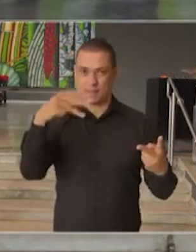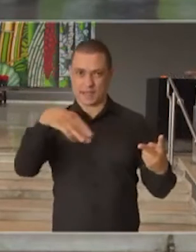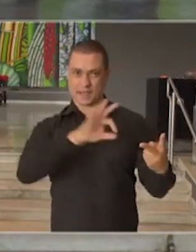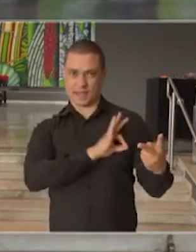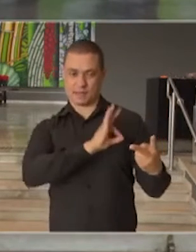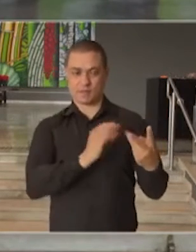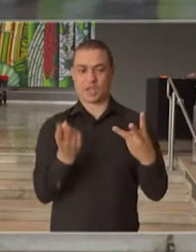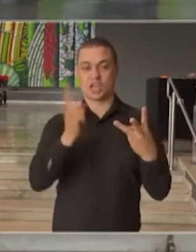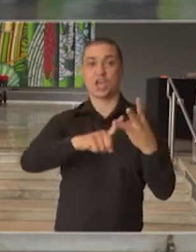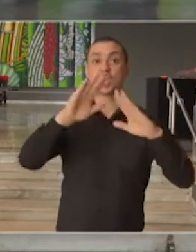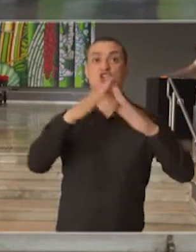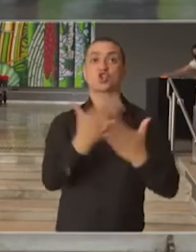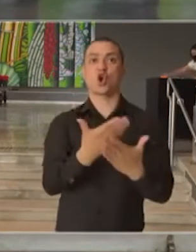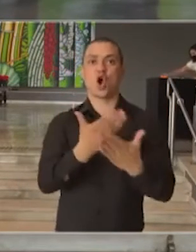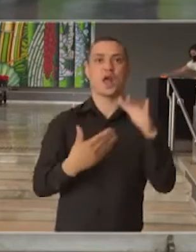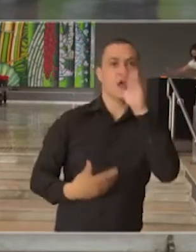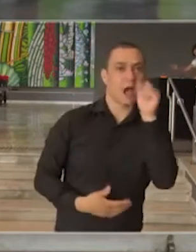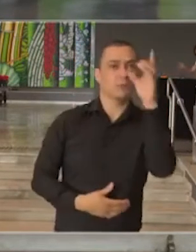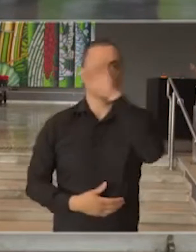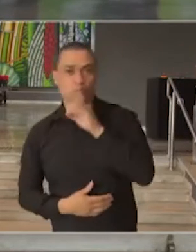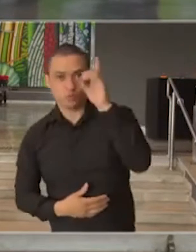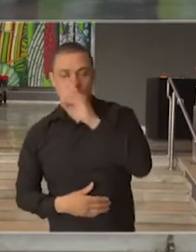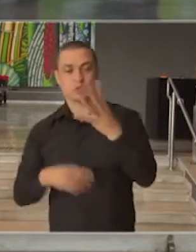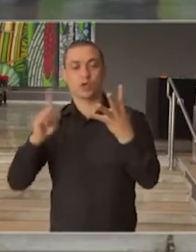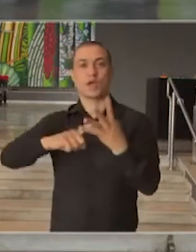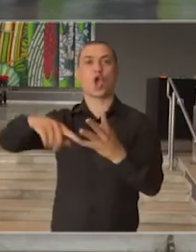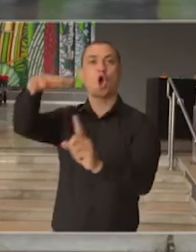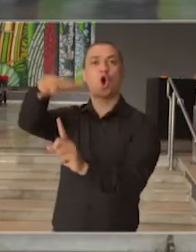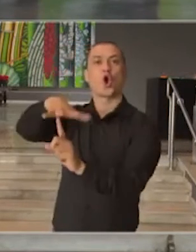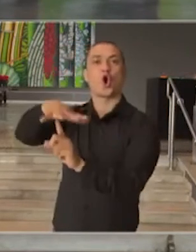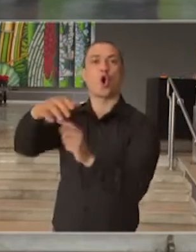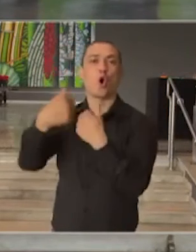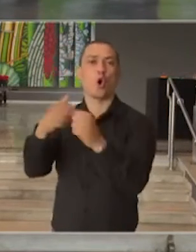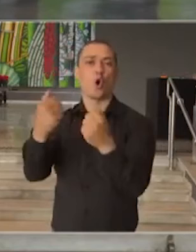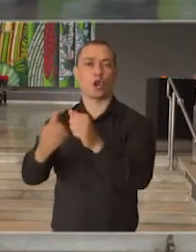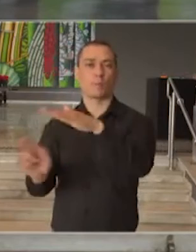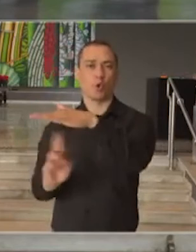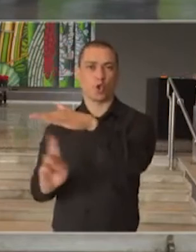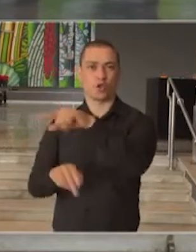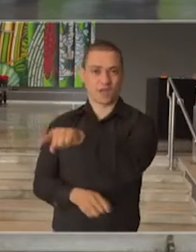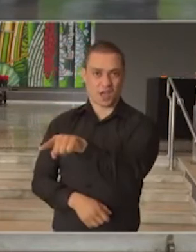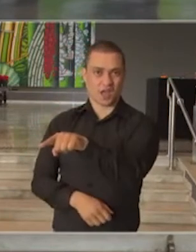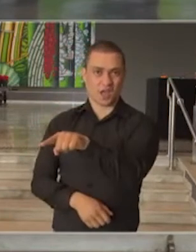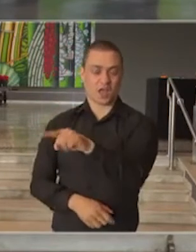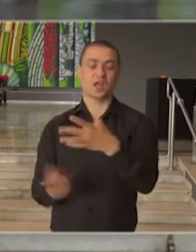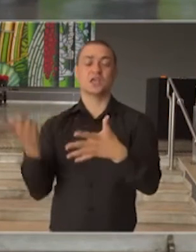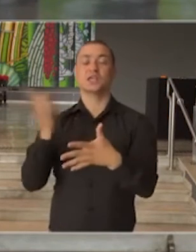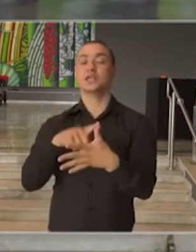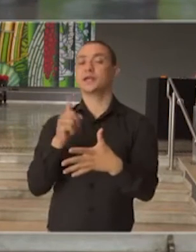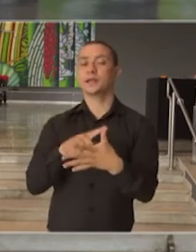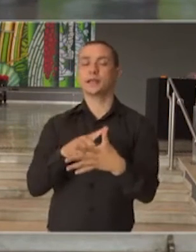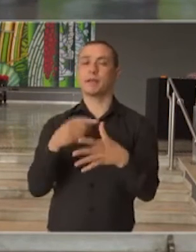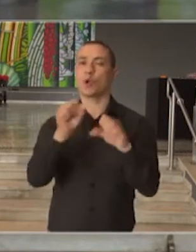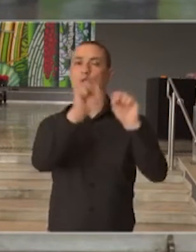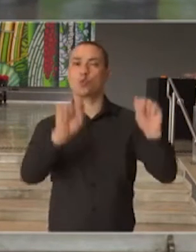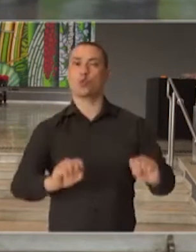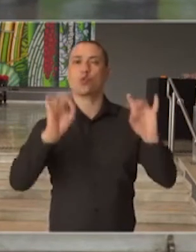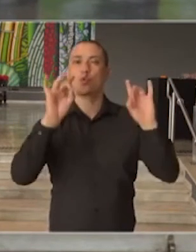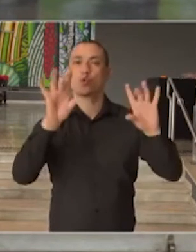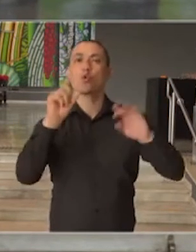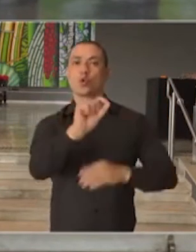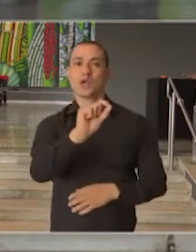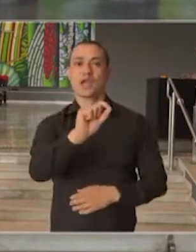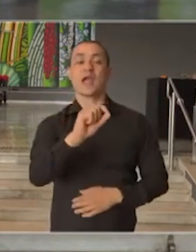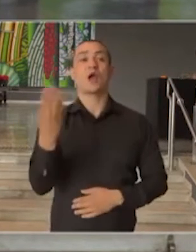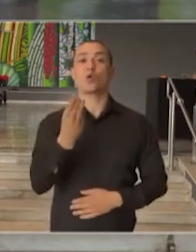escolas aos finais de semana, terminais de ônibus e um sistema especial de vacinação